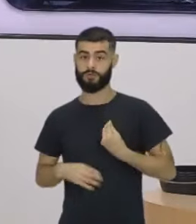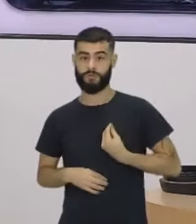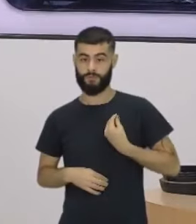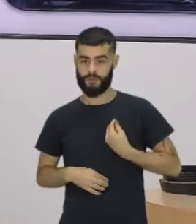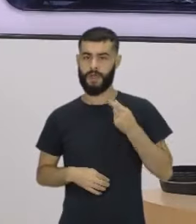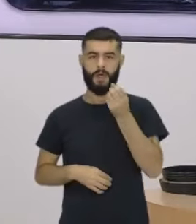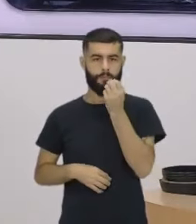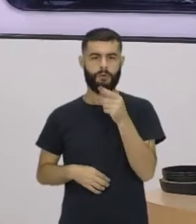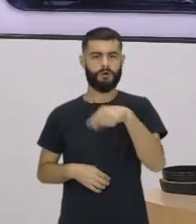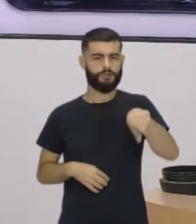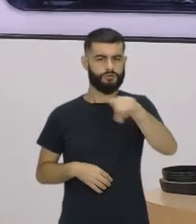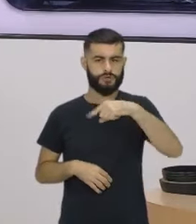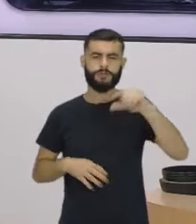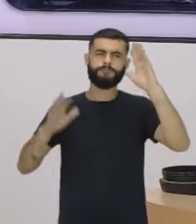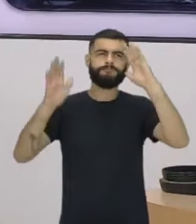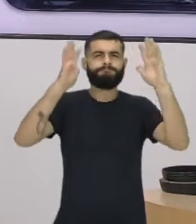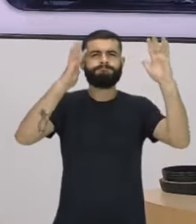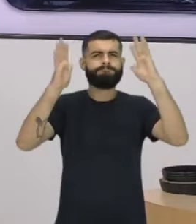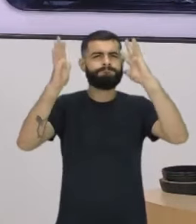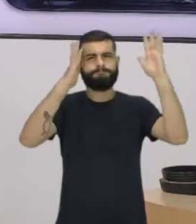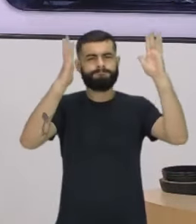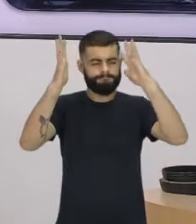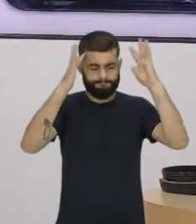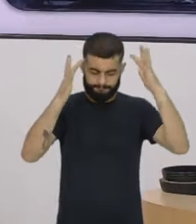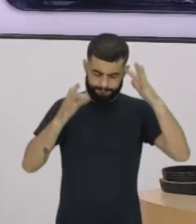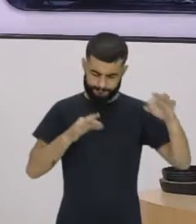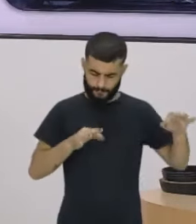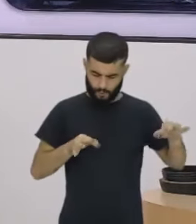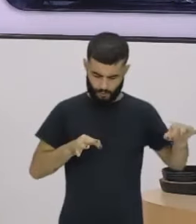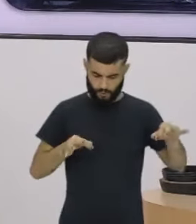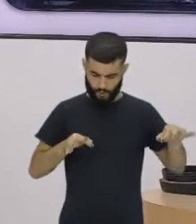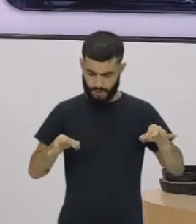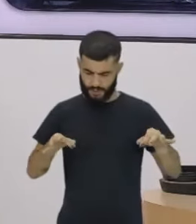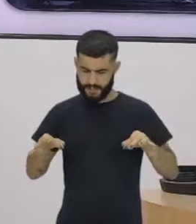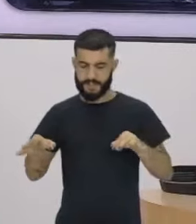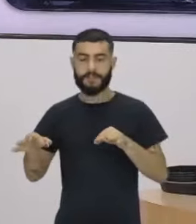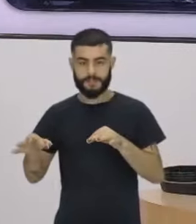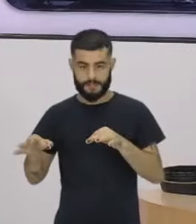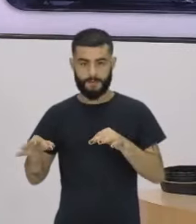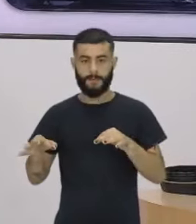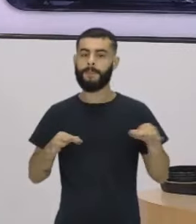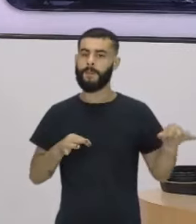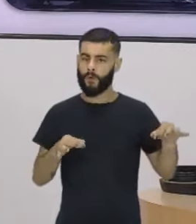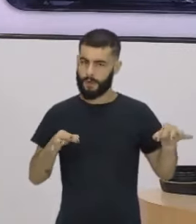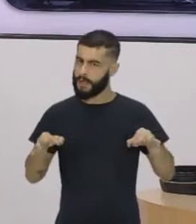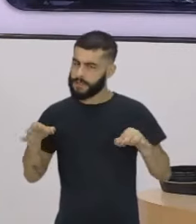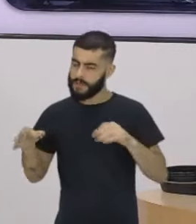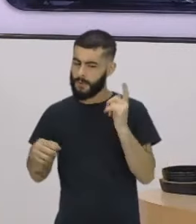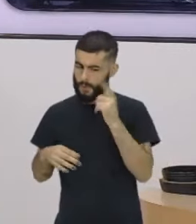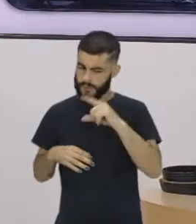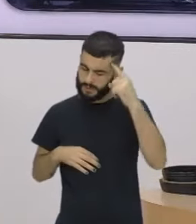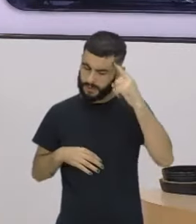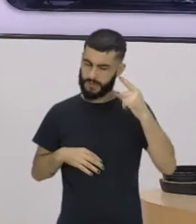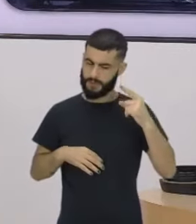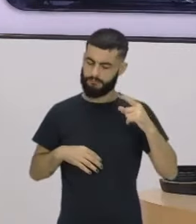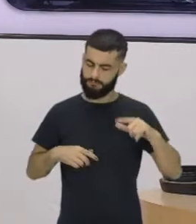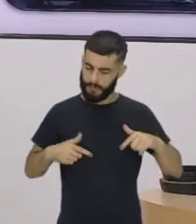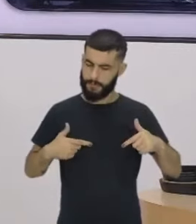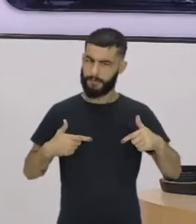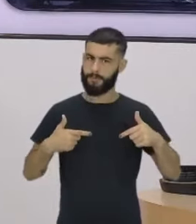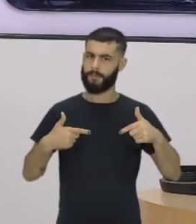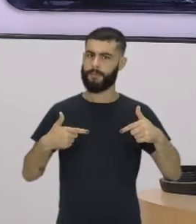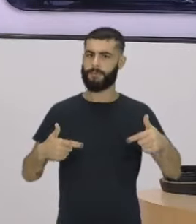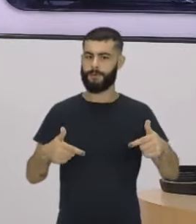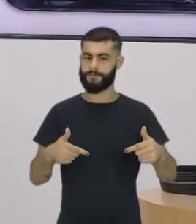coloque, organize ali as nossas ações e para colocá-las em prática, né? Que a gente consiga realmente